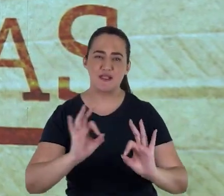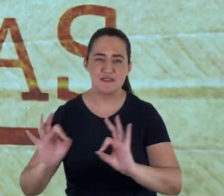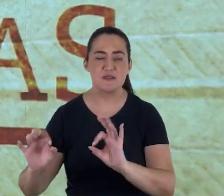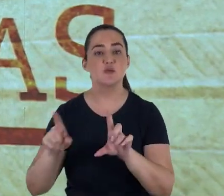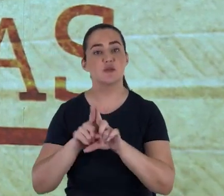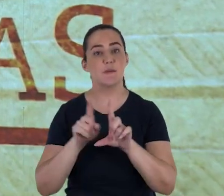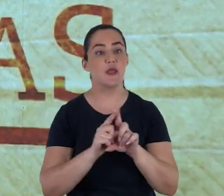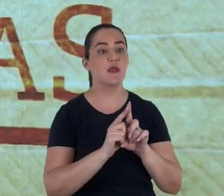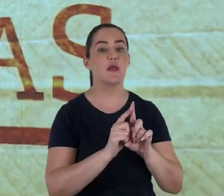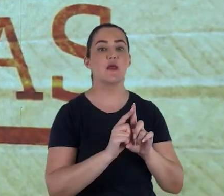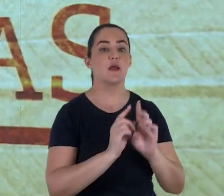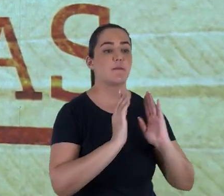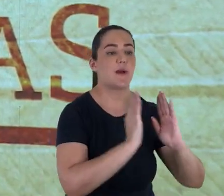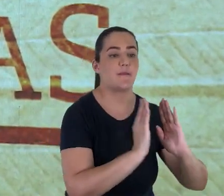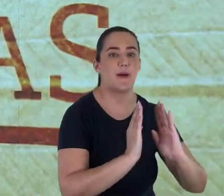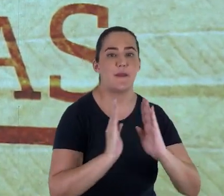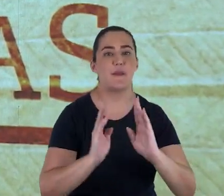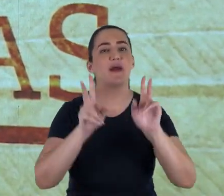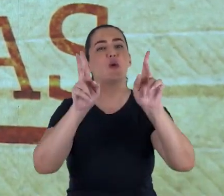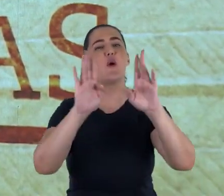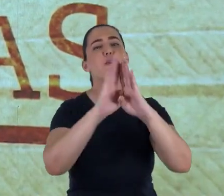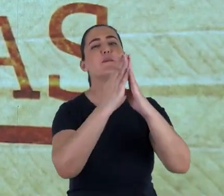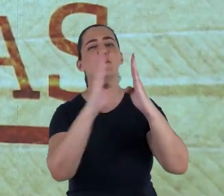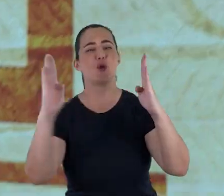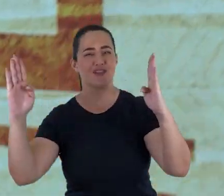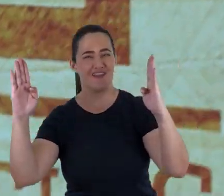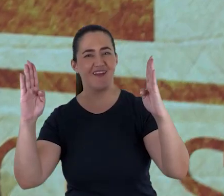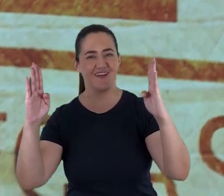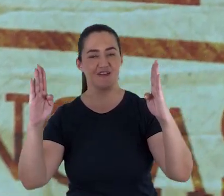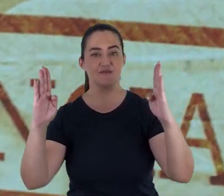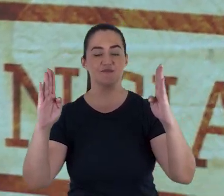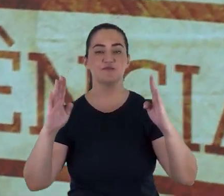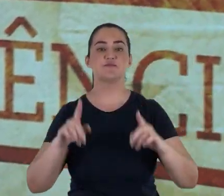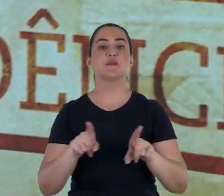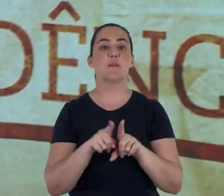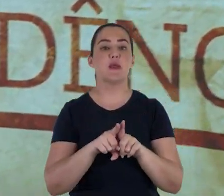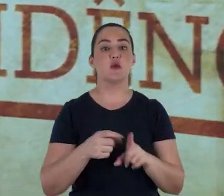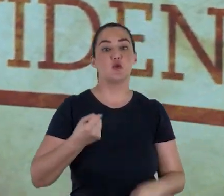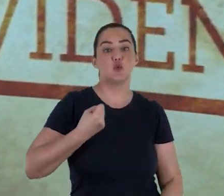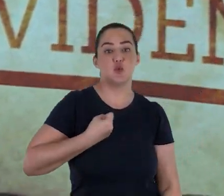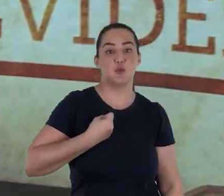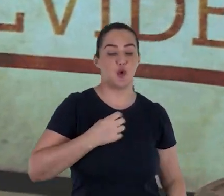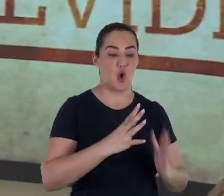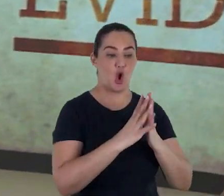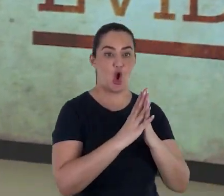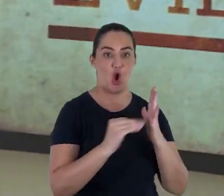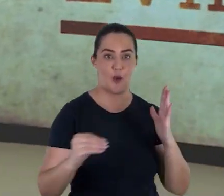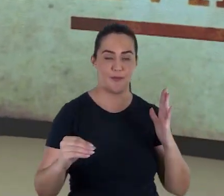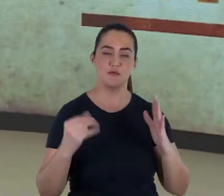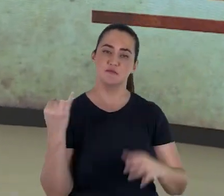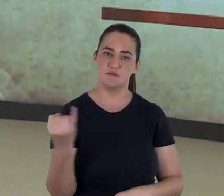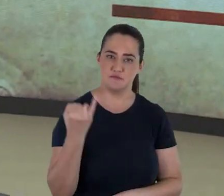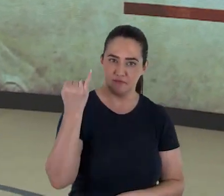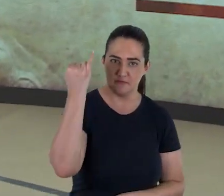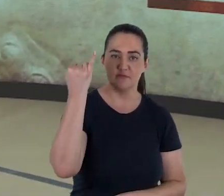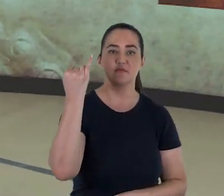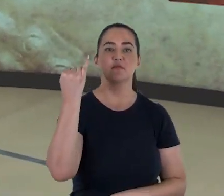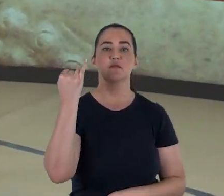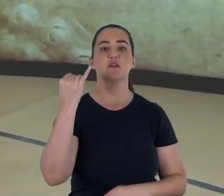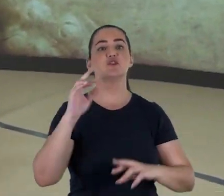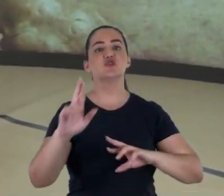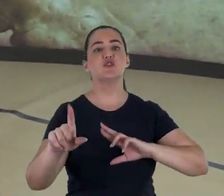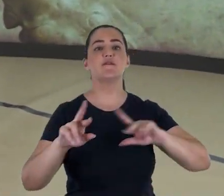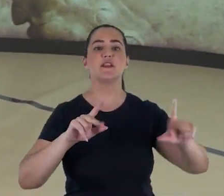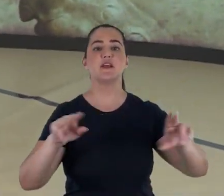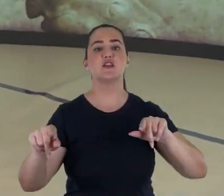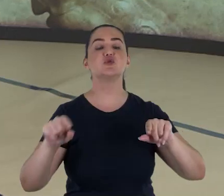catalogação dos livros, como fazemos numa biblioteca moderna. O número de cópias de livros individuais é importante porque ele mostra